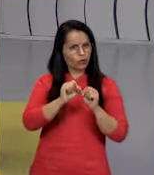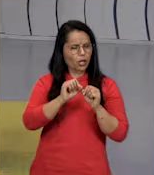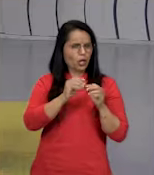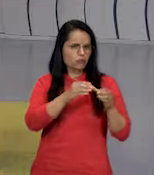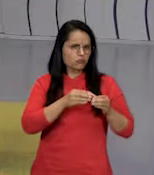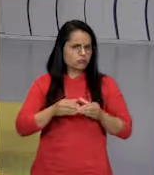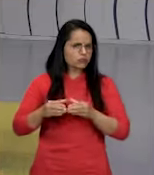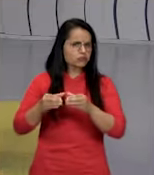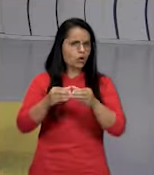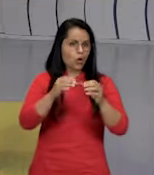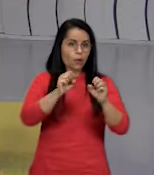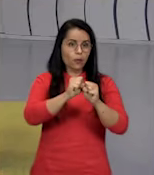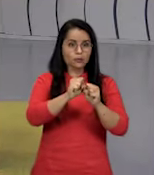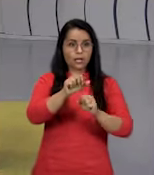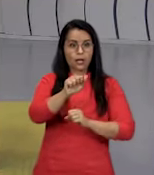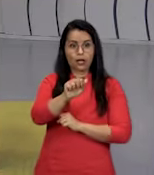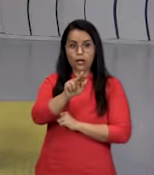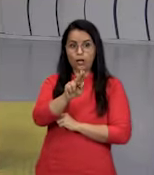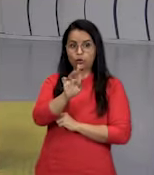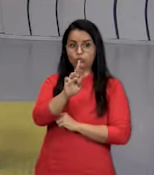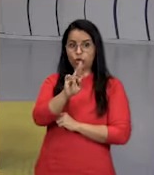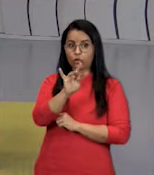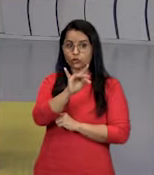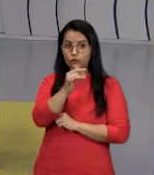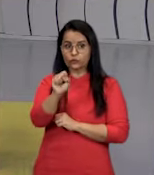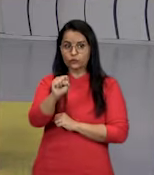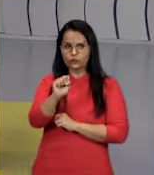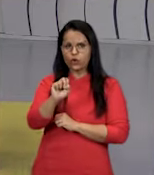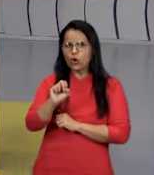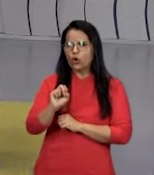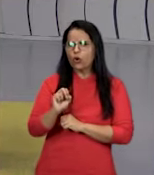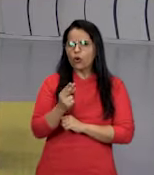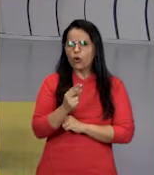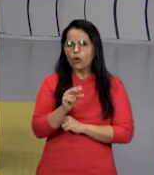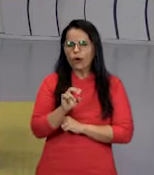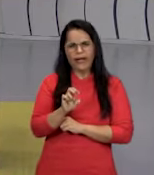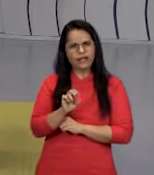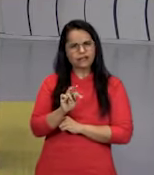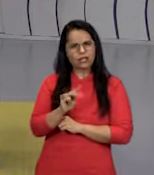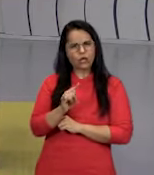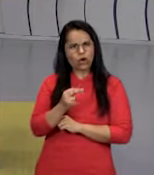ser autótrofos ou heterótrofos.